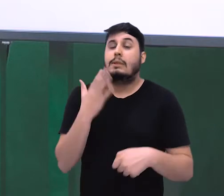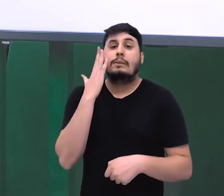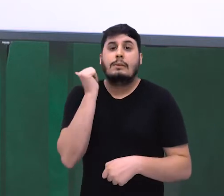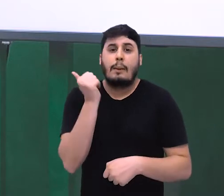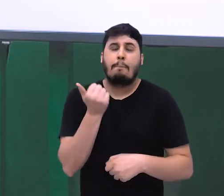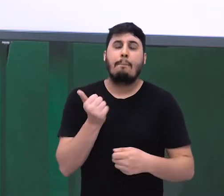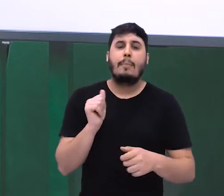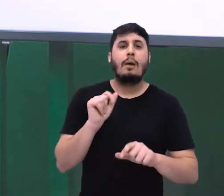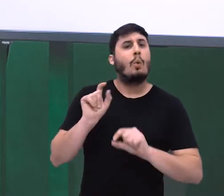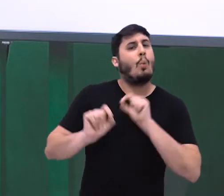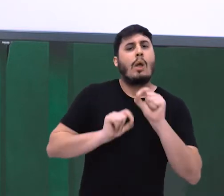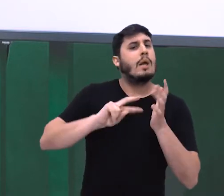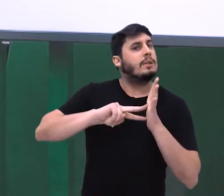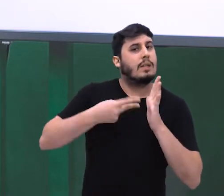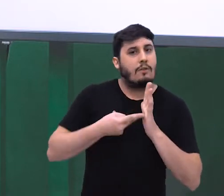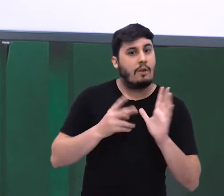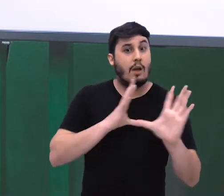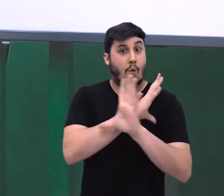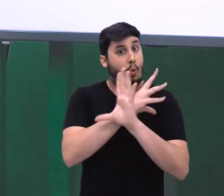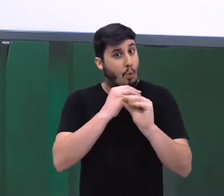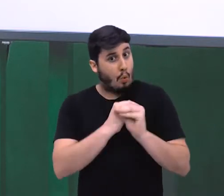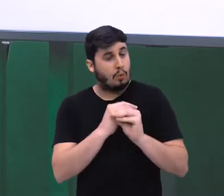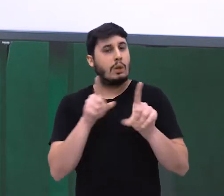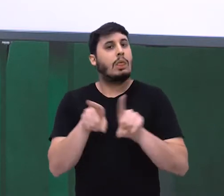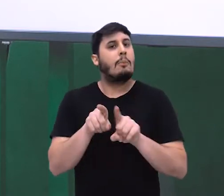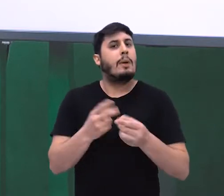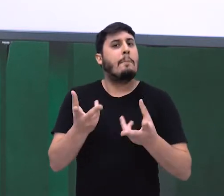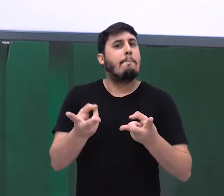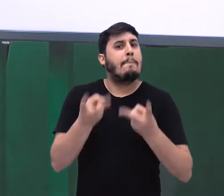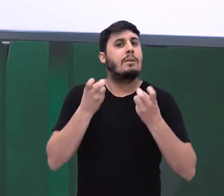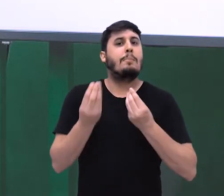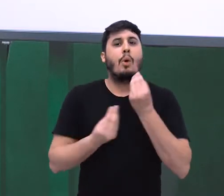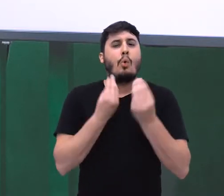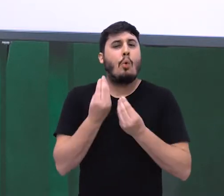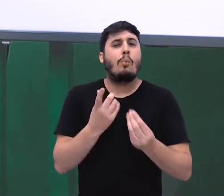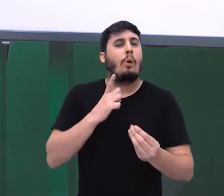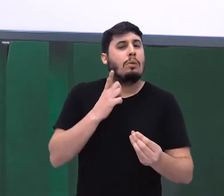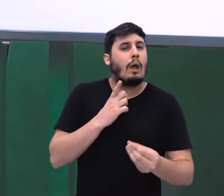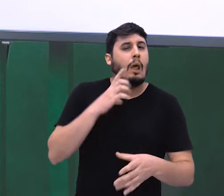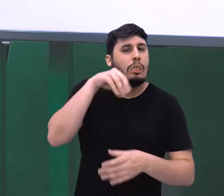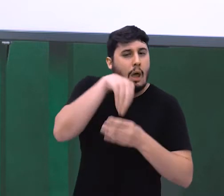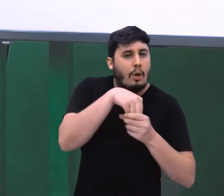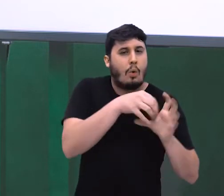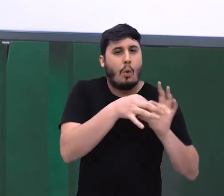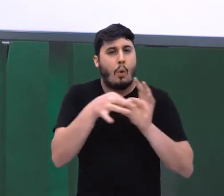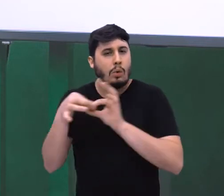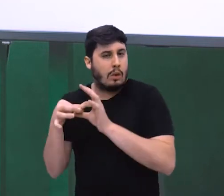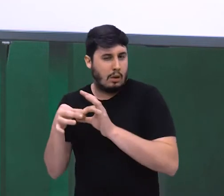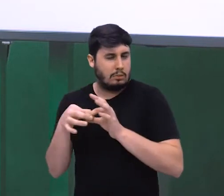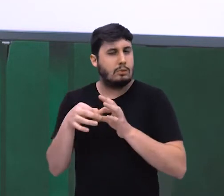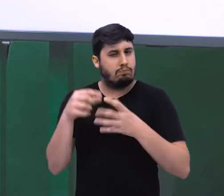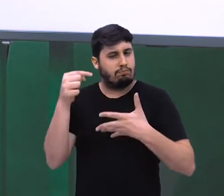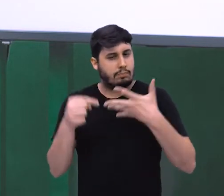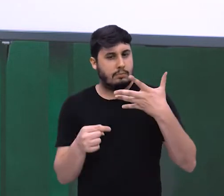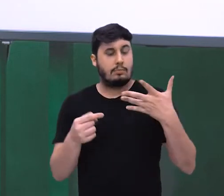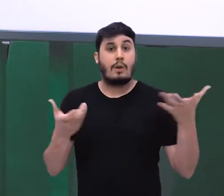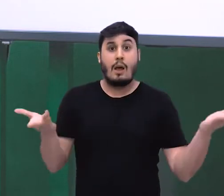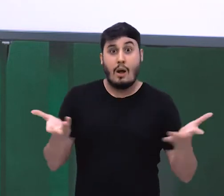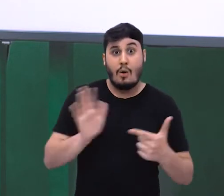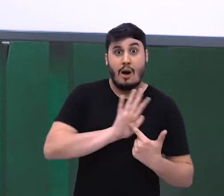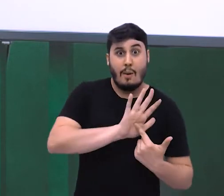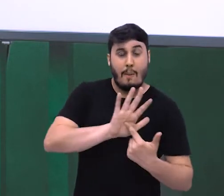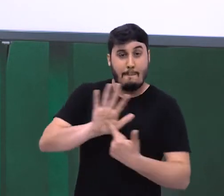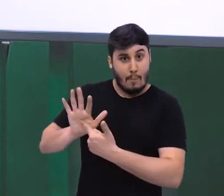das conjunções e perceber como é que elas vão se comportar nessas questões. E eu começo com uma questão.